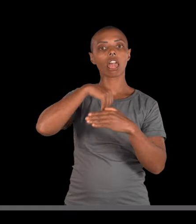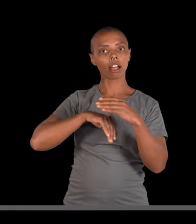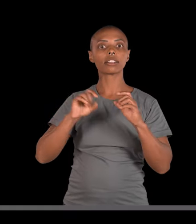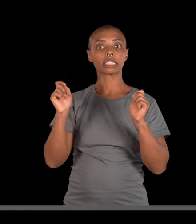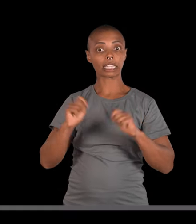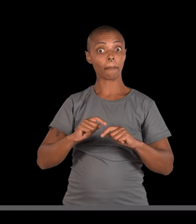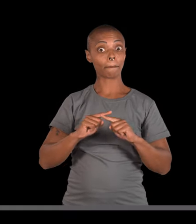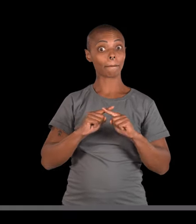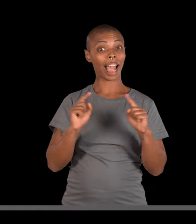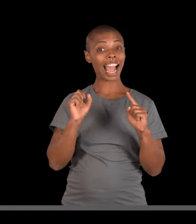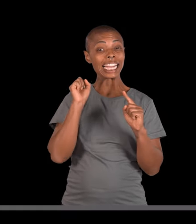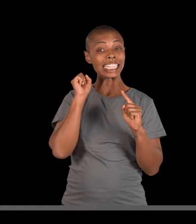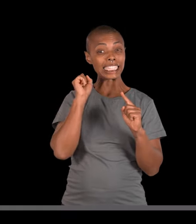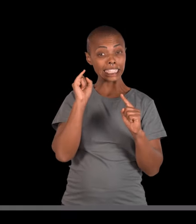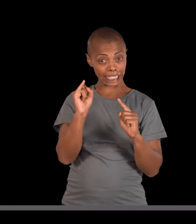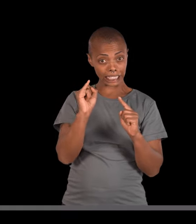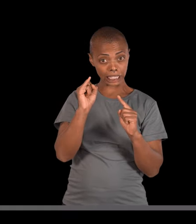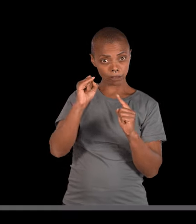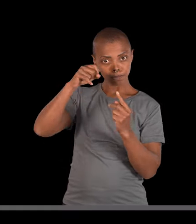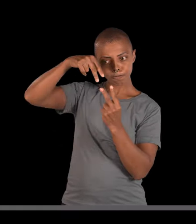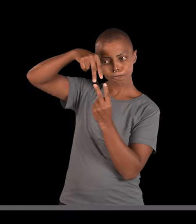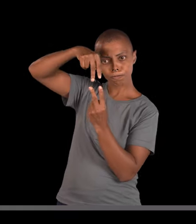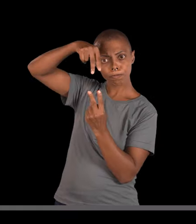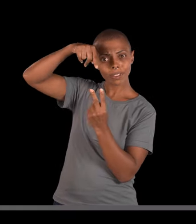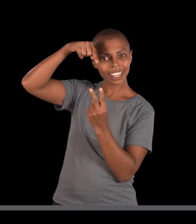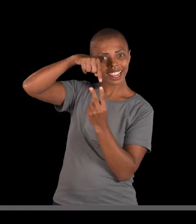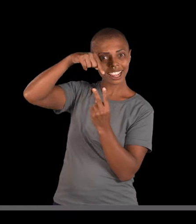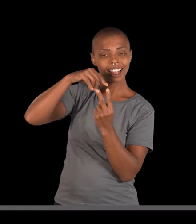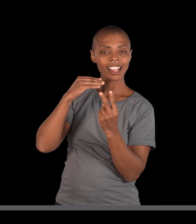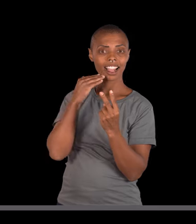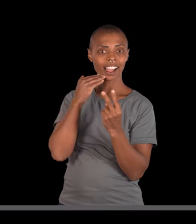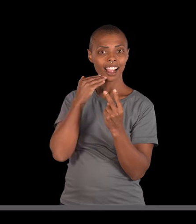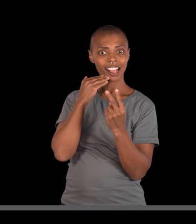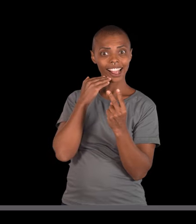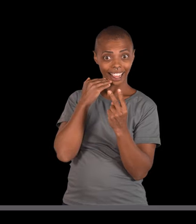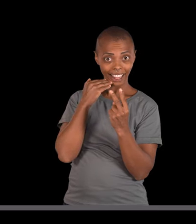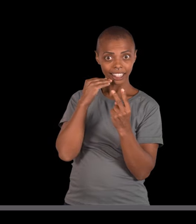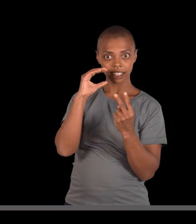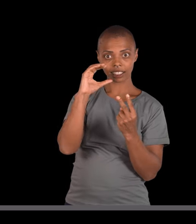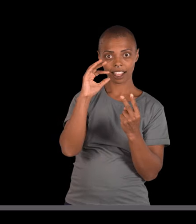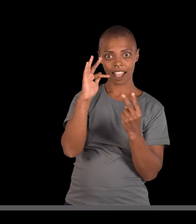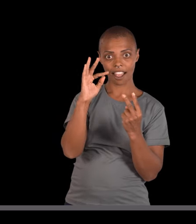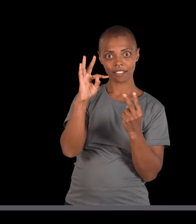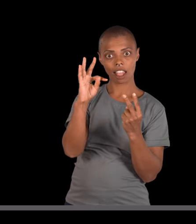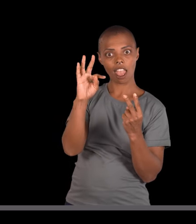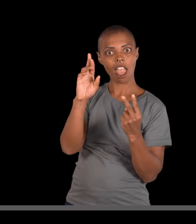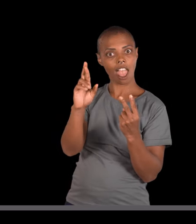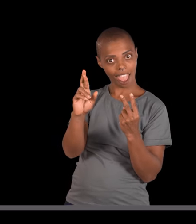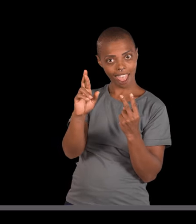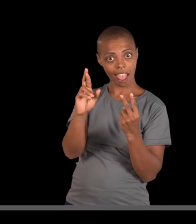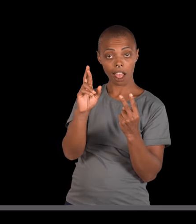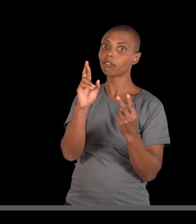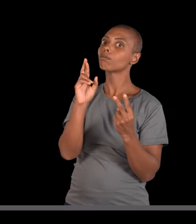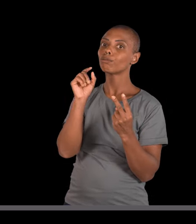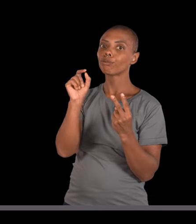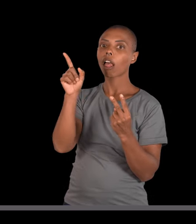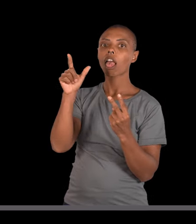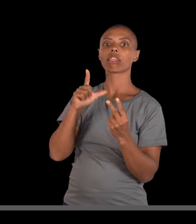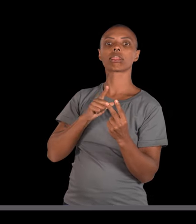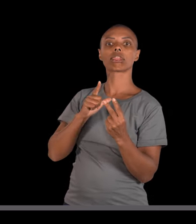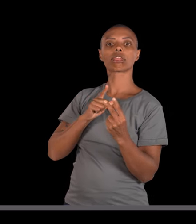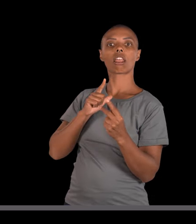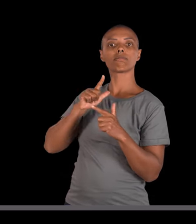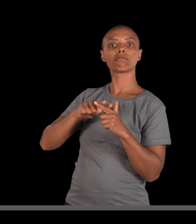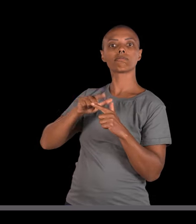receber o alelo mutante do gene CFTR o que vai acontecer é se ele é